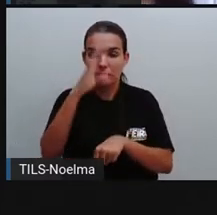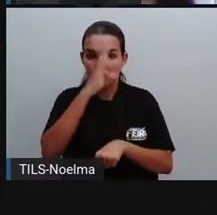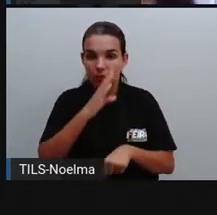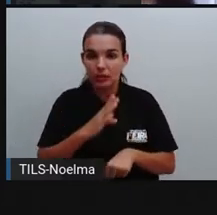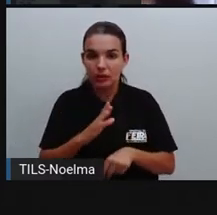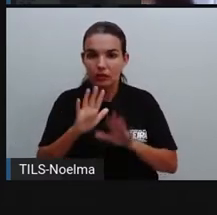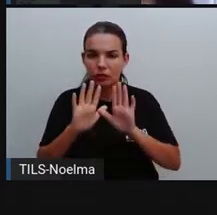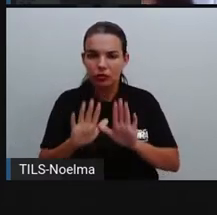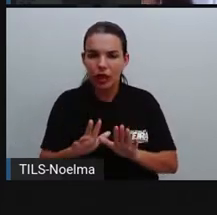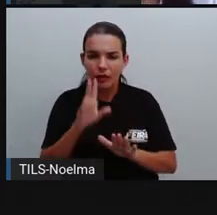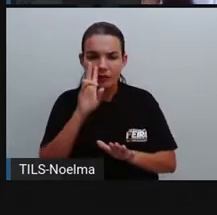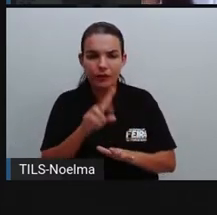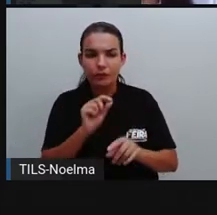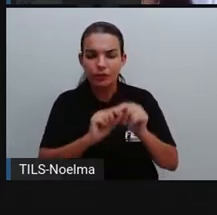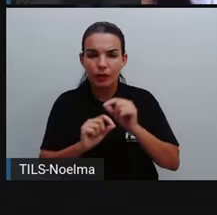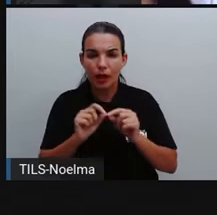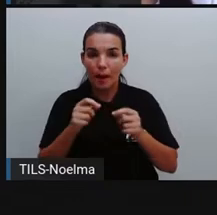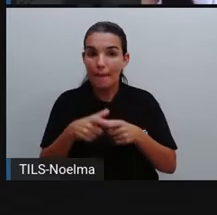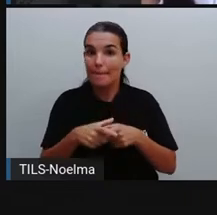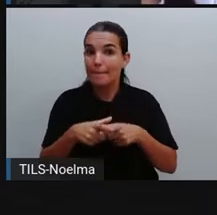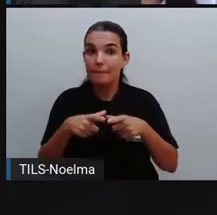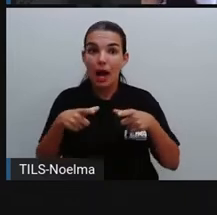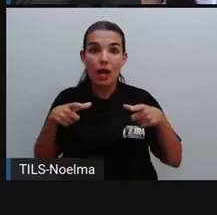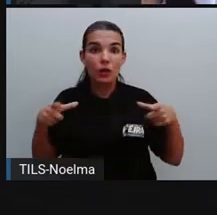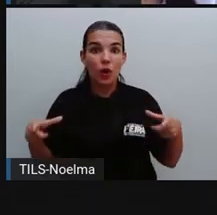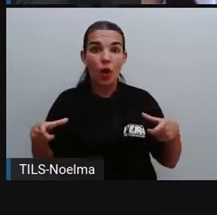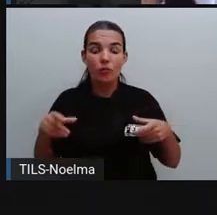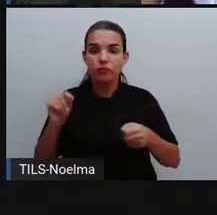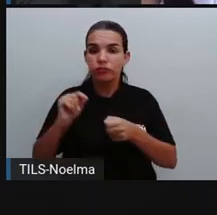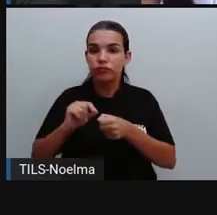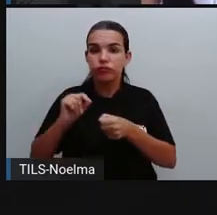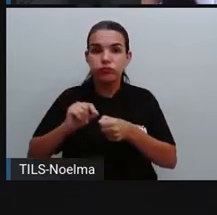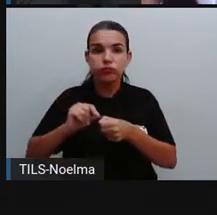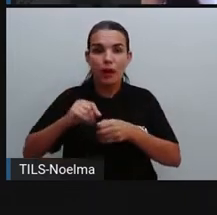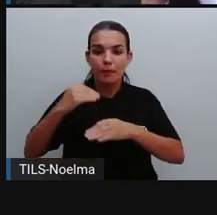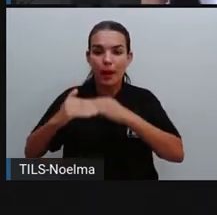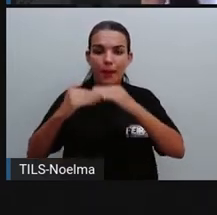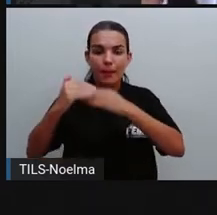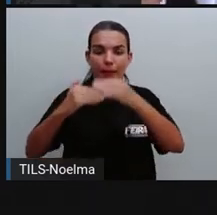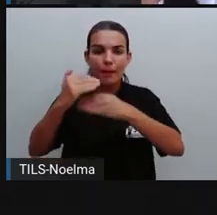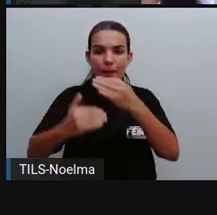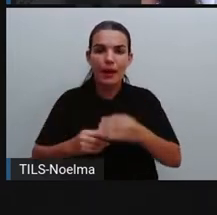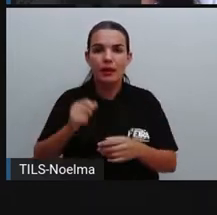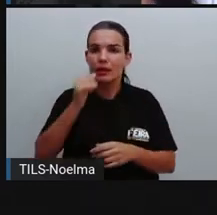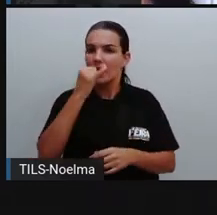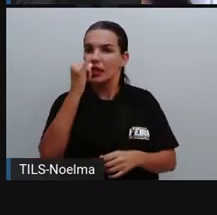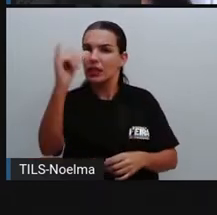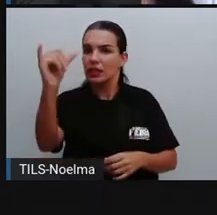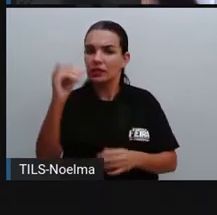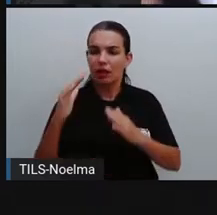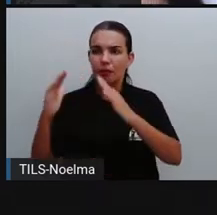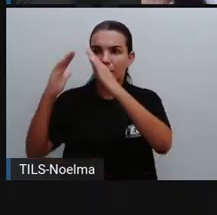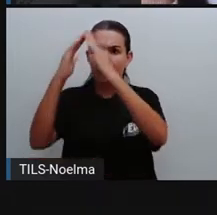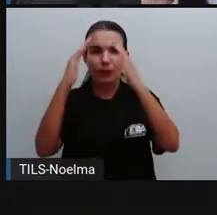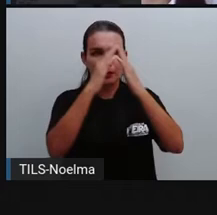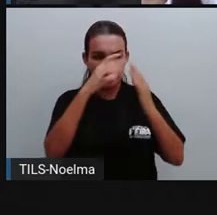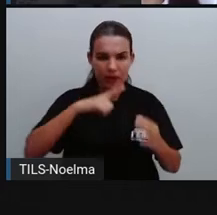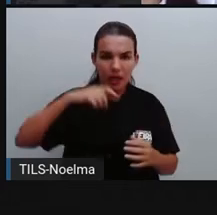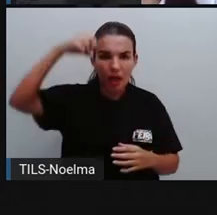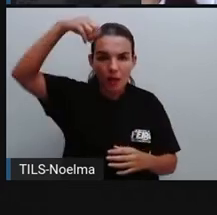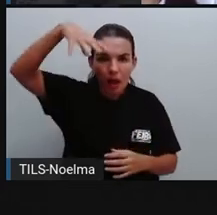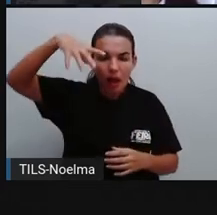que a maior fonte de produção de energia elétrica utilizada nas residências, nas